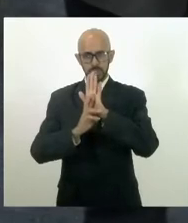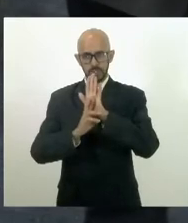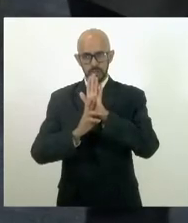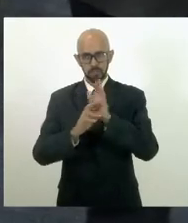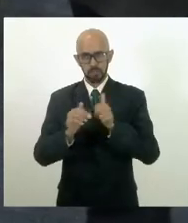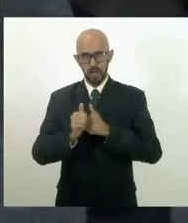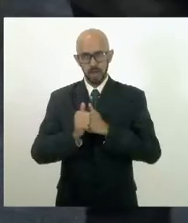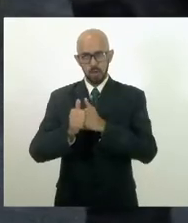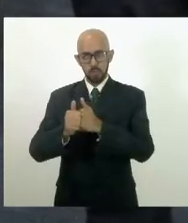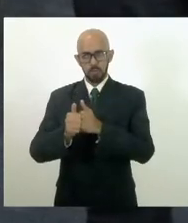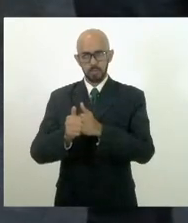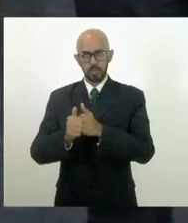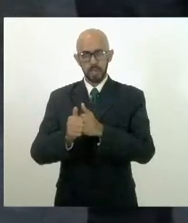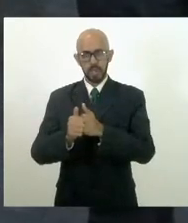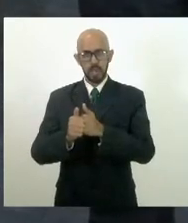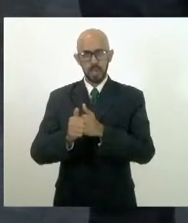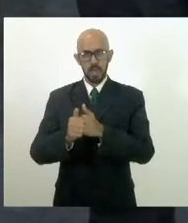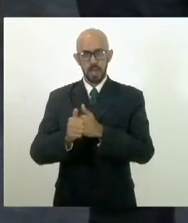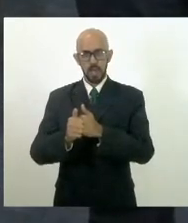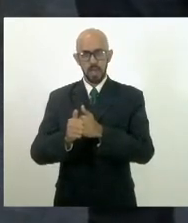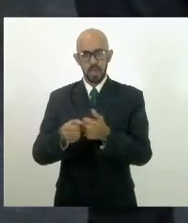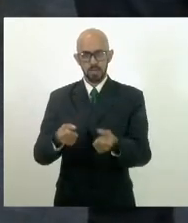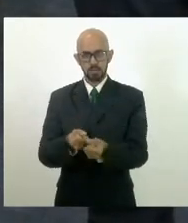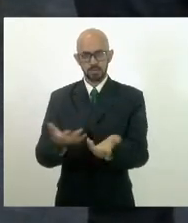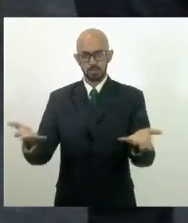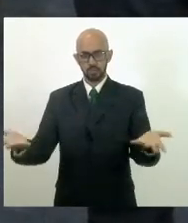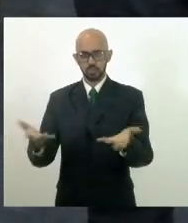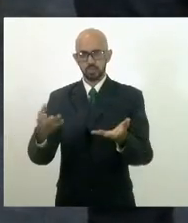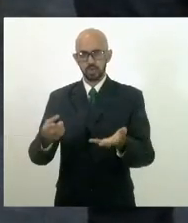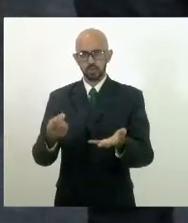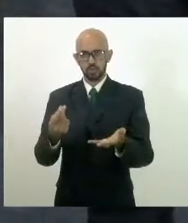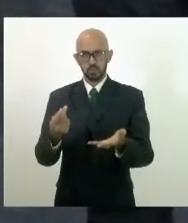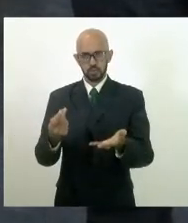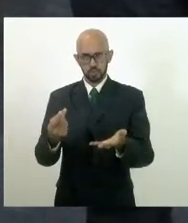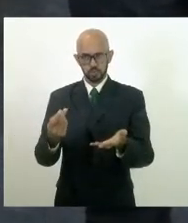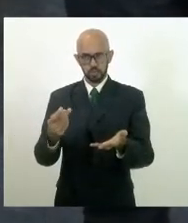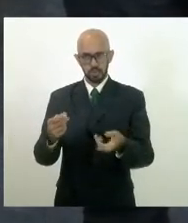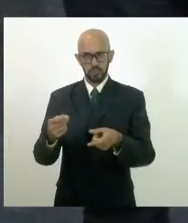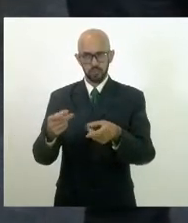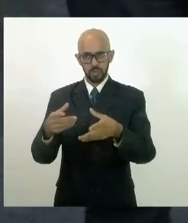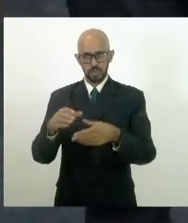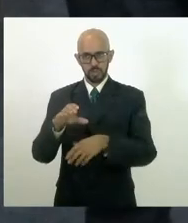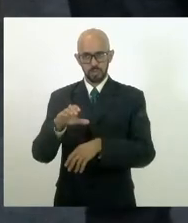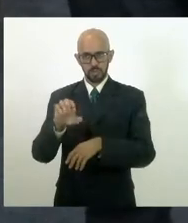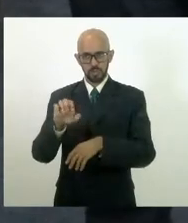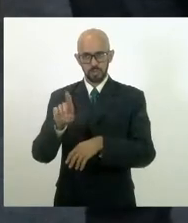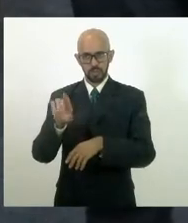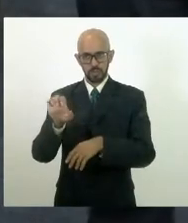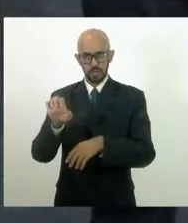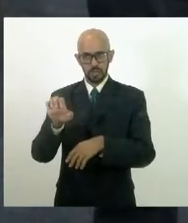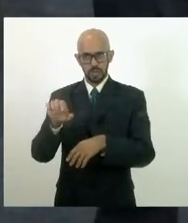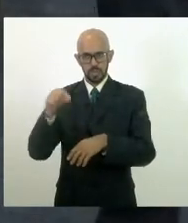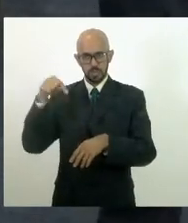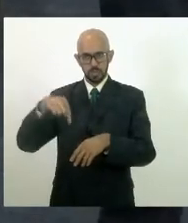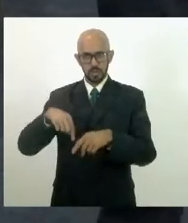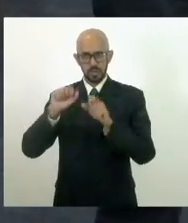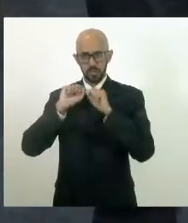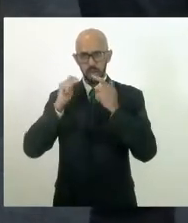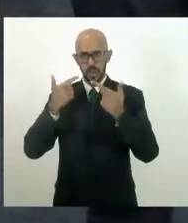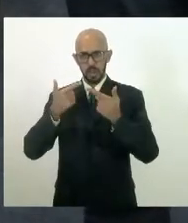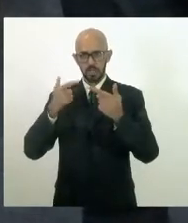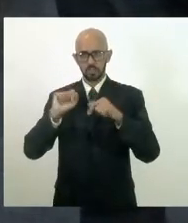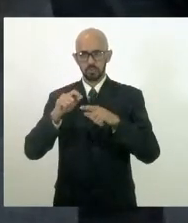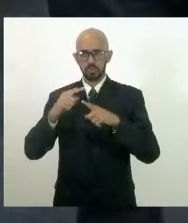acompanhar a distribuição dos recursos da venda da CEDAI por essa casa. Acho que esta